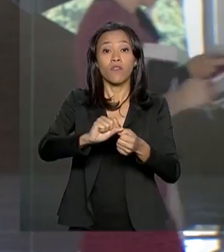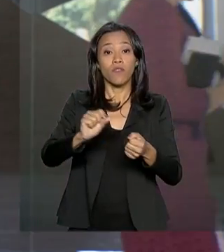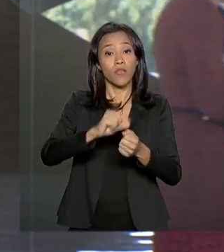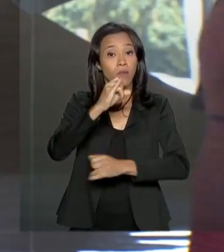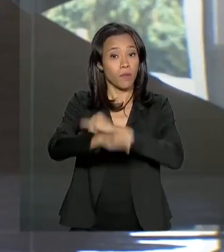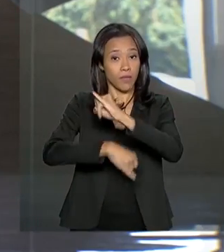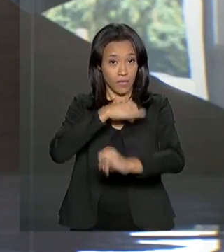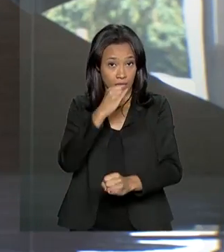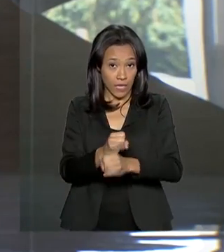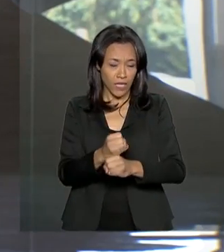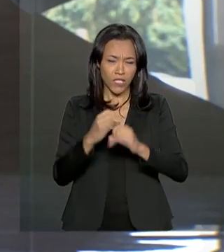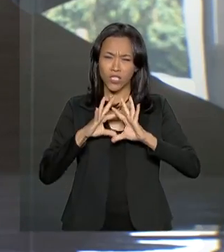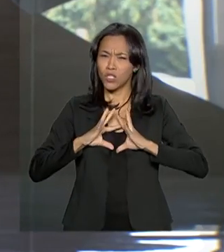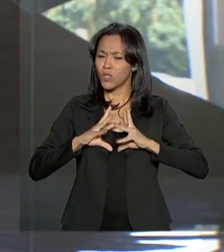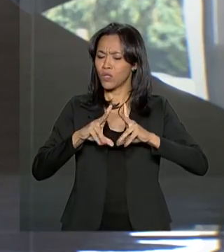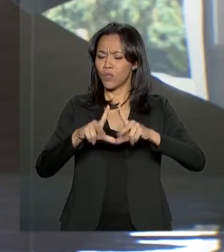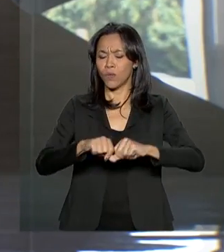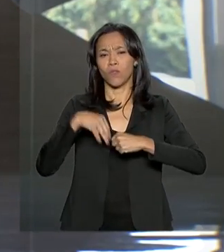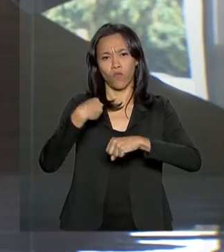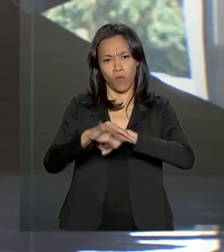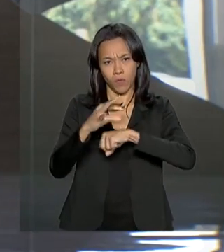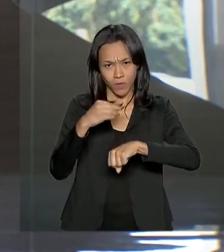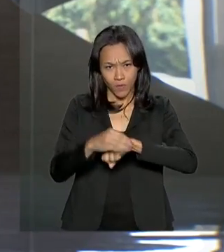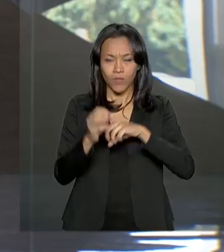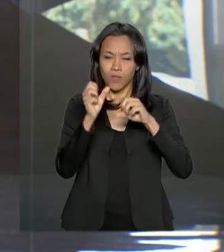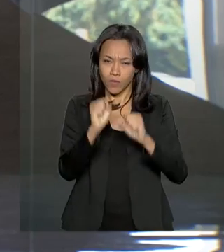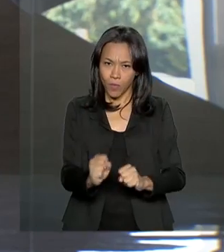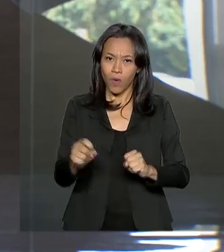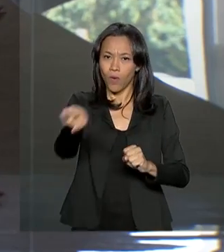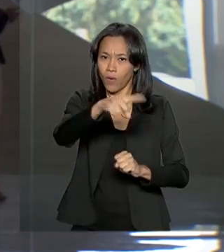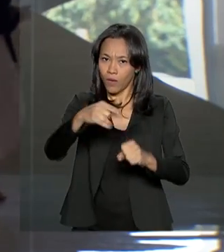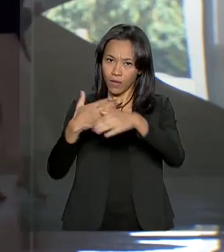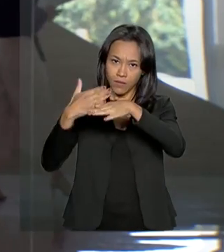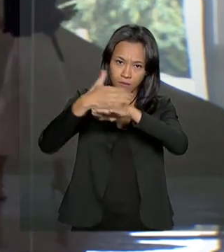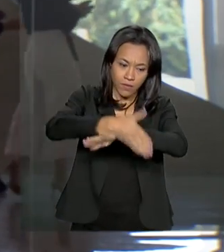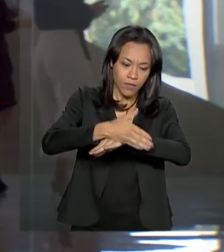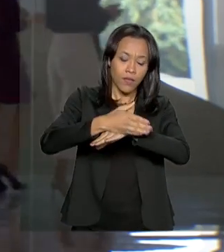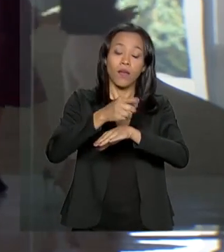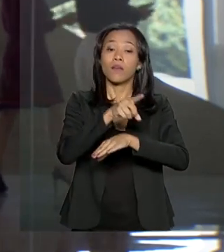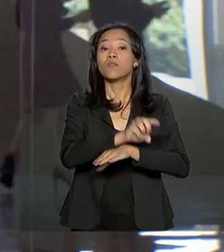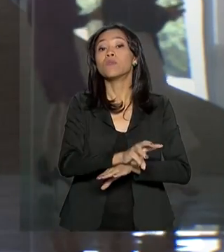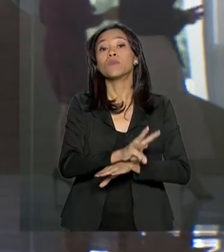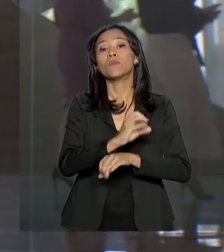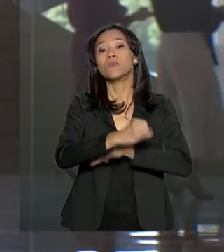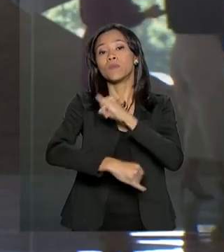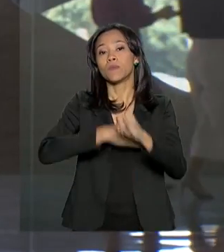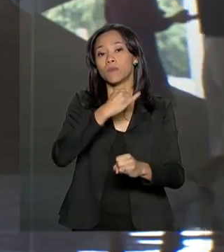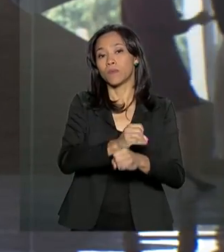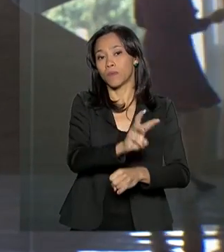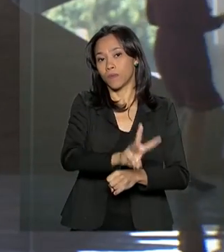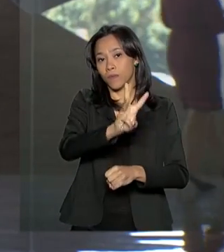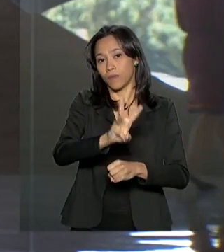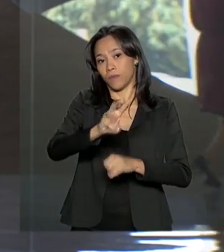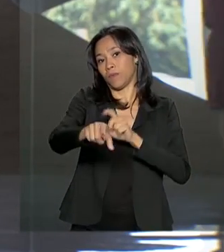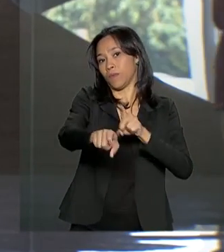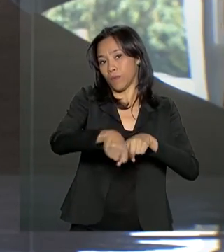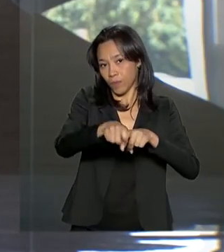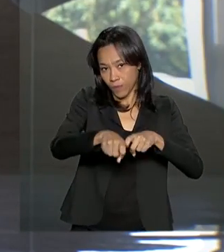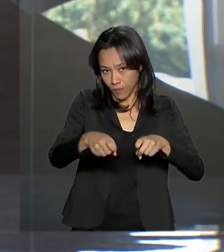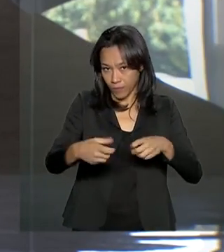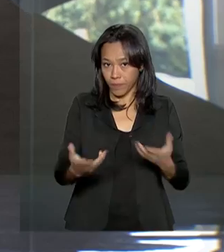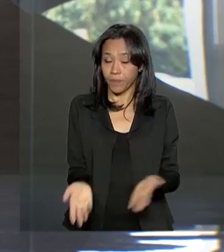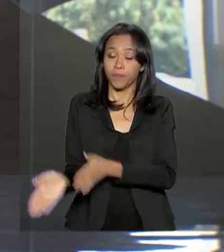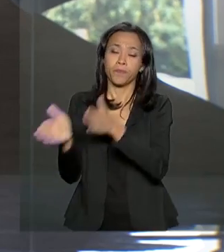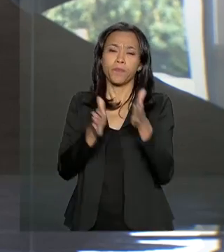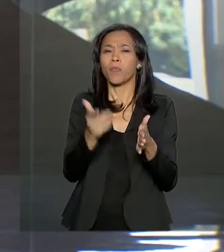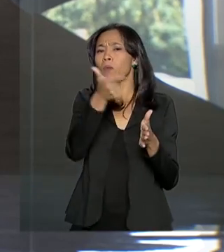e todas as informações vocês encontram no site do Ministério da Agricultura. E agora, nós falamos de um outro